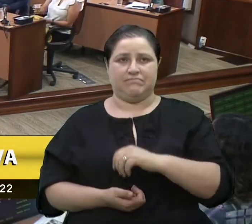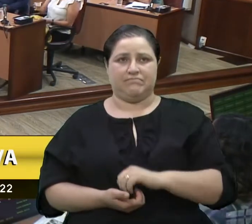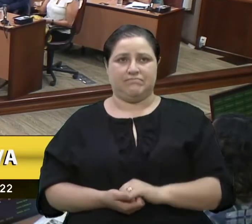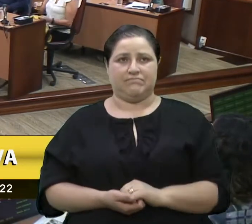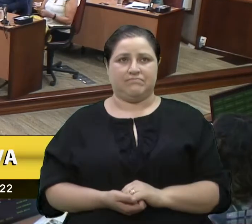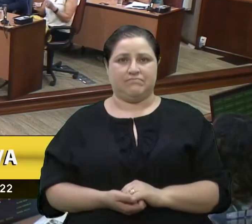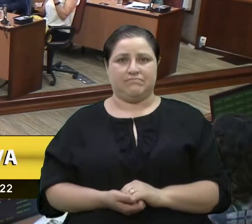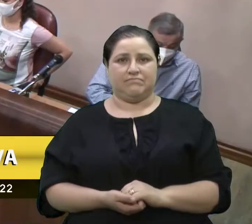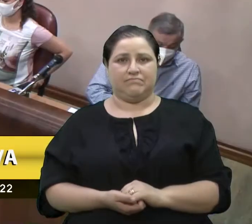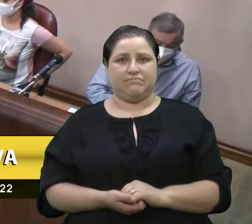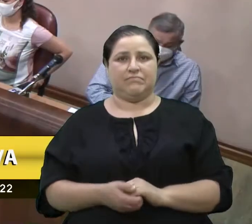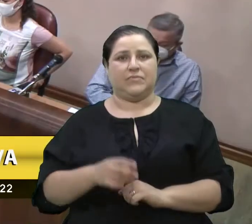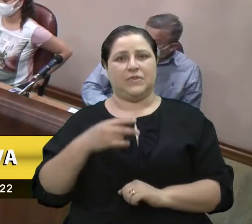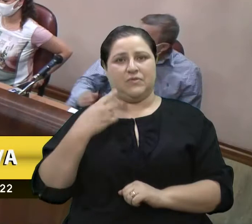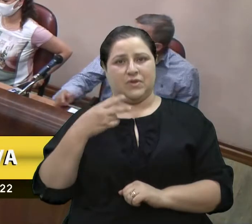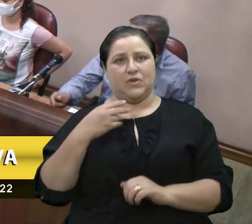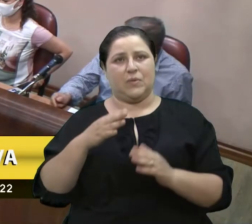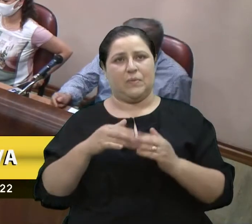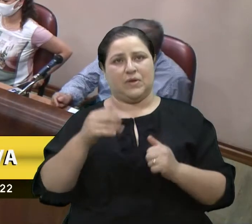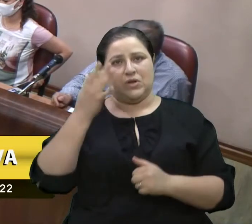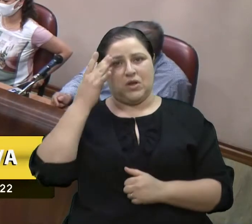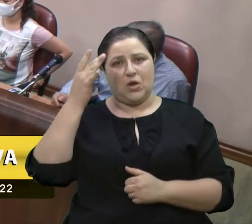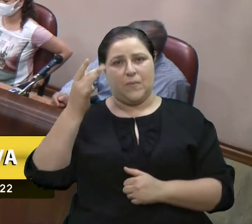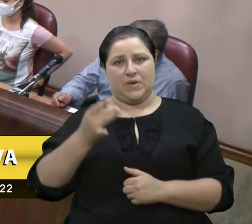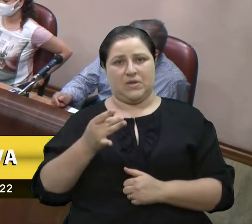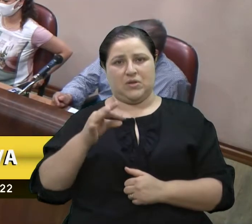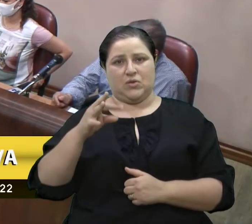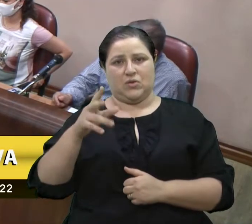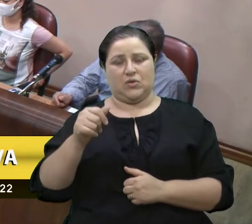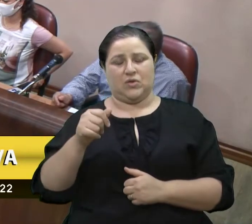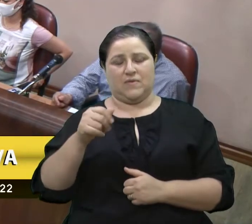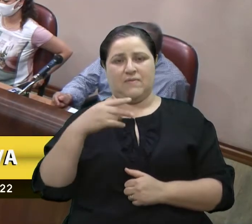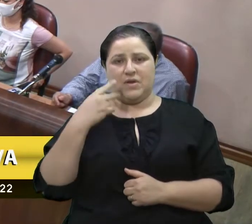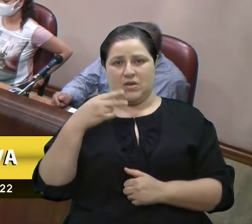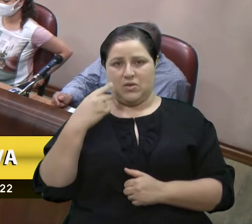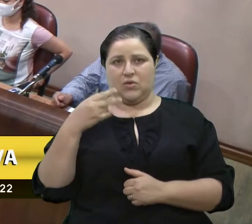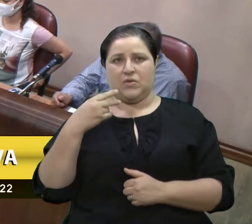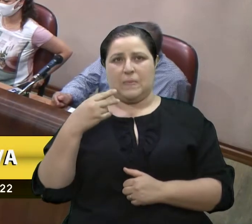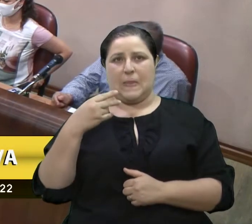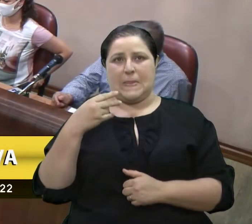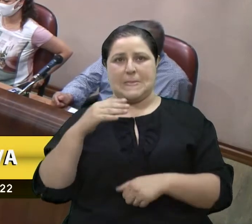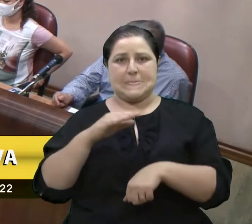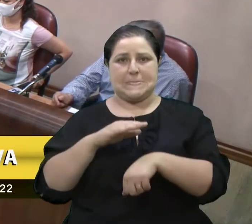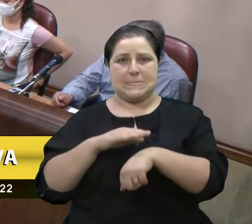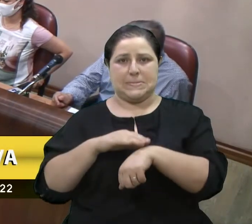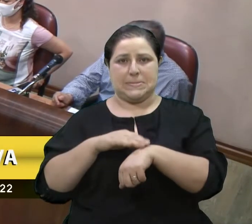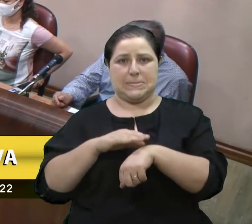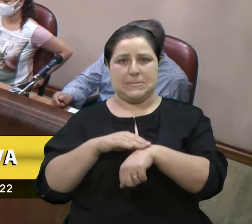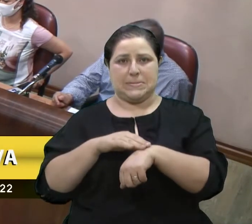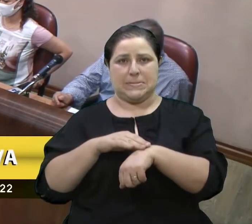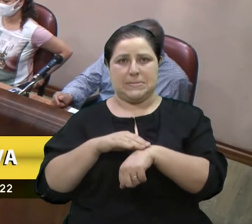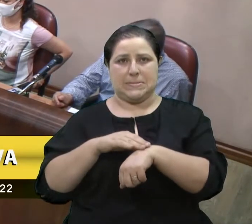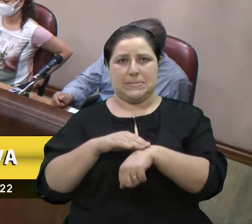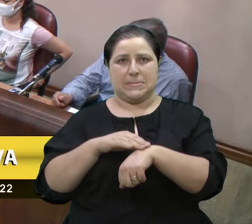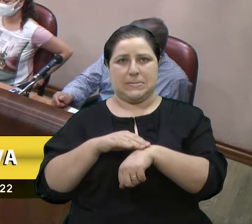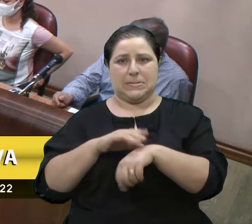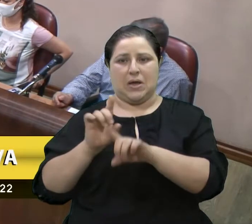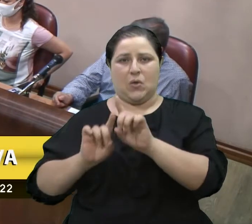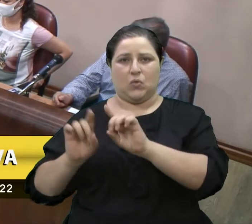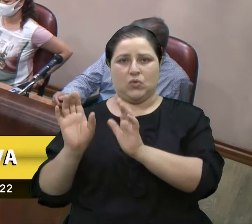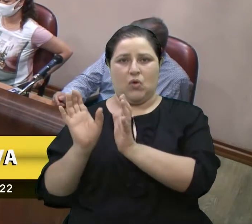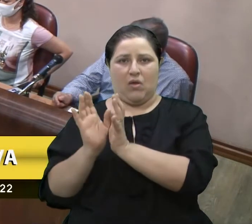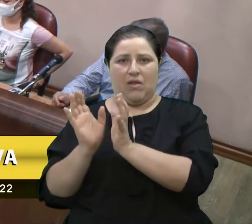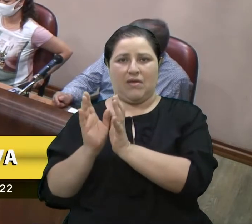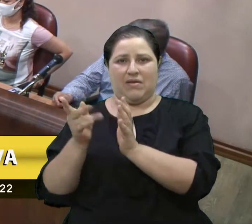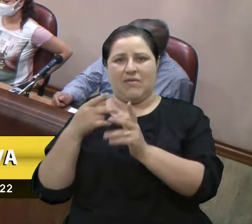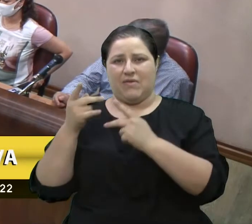Senhoras e senhores vereadores, eu peço a compreensão dos vereadores só para a gente estender a manifestação de alguns colegas